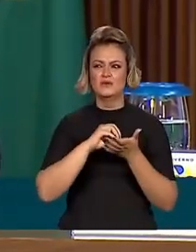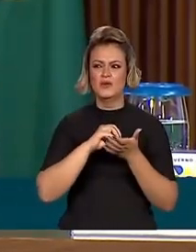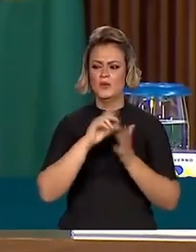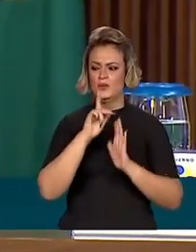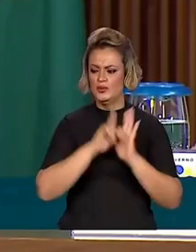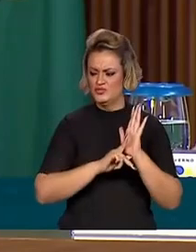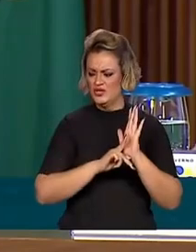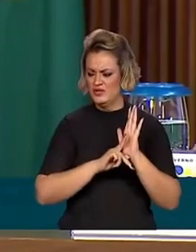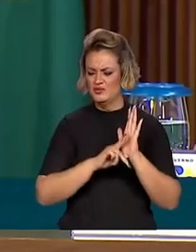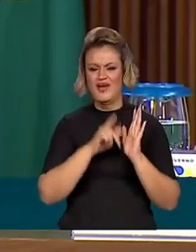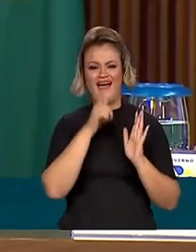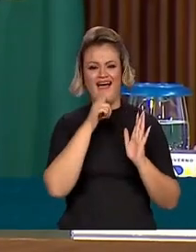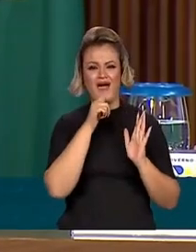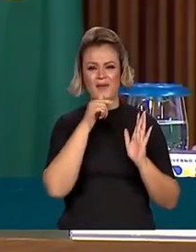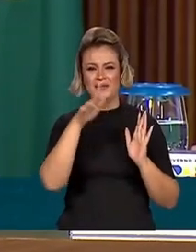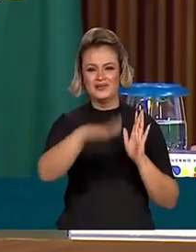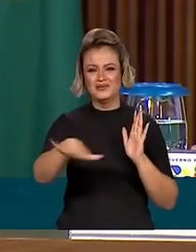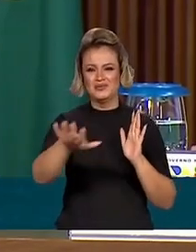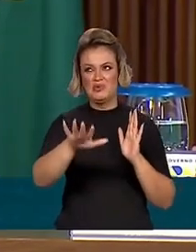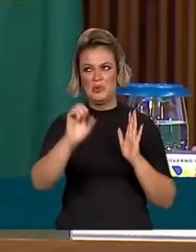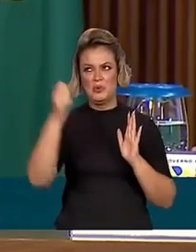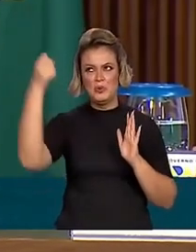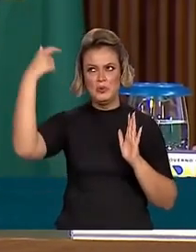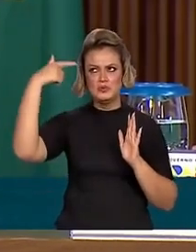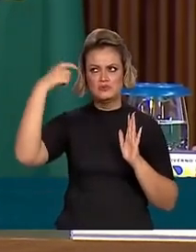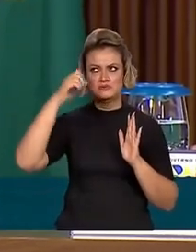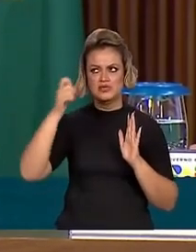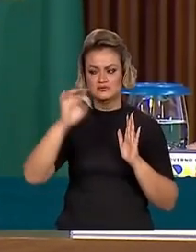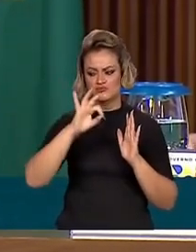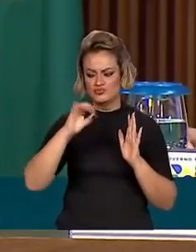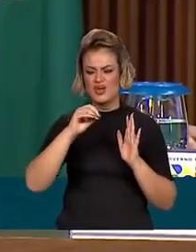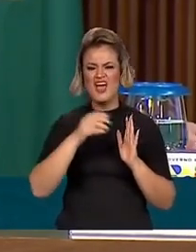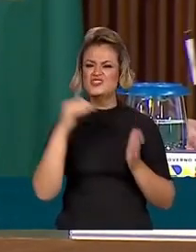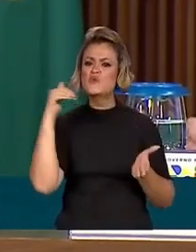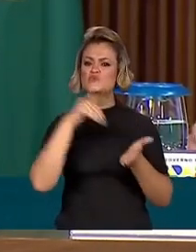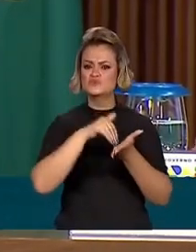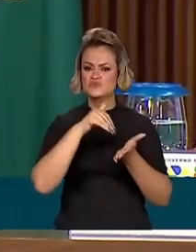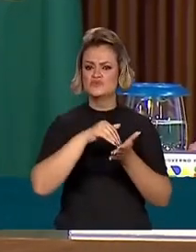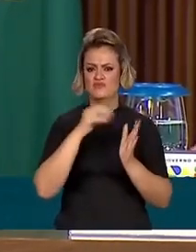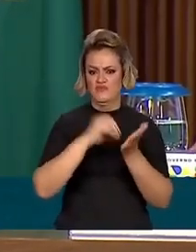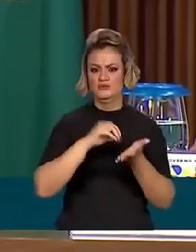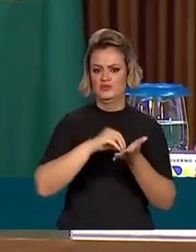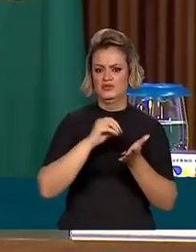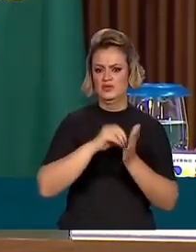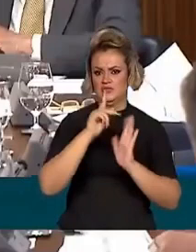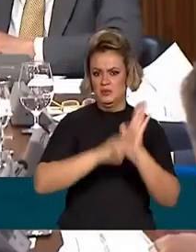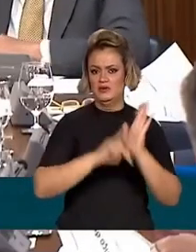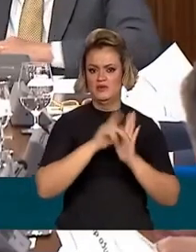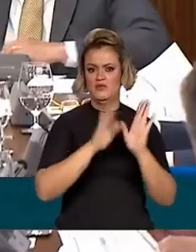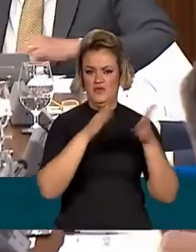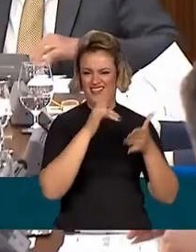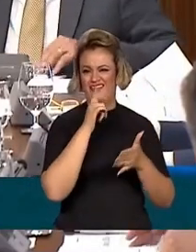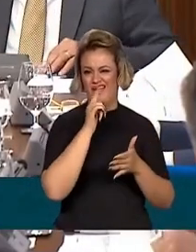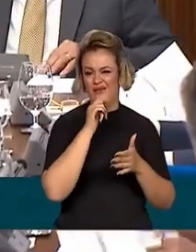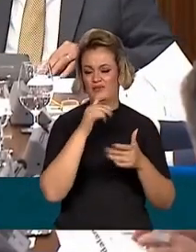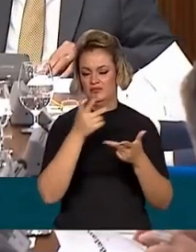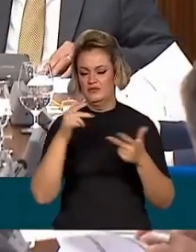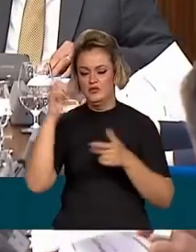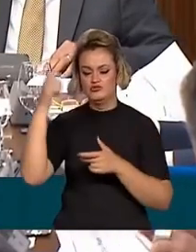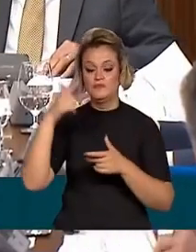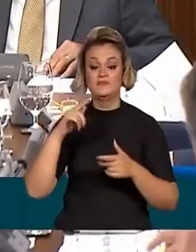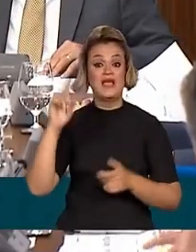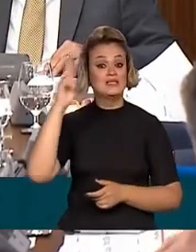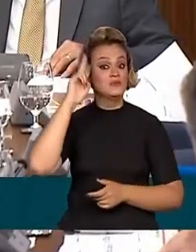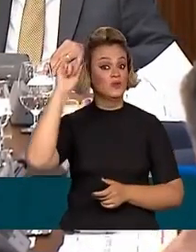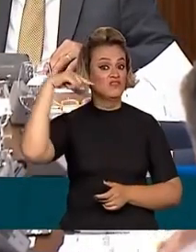ou luz para todos, ainda falta lançar esse programa, que acho que é o último programa social que nós vamos lançar. E na